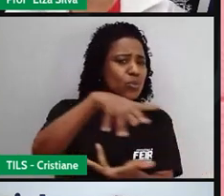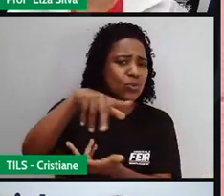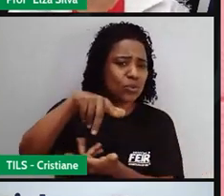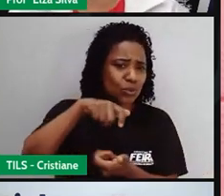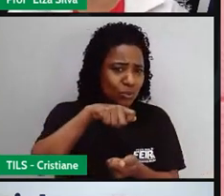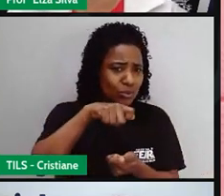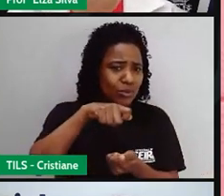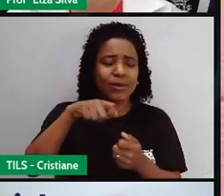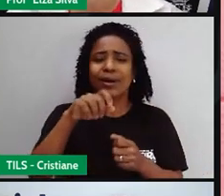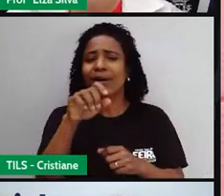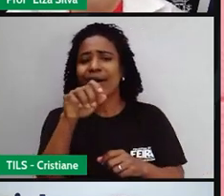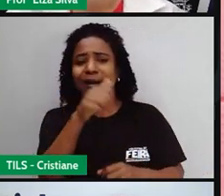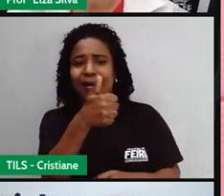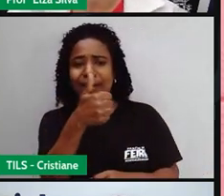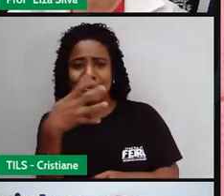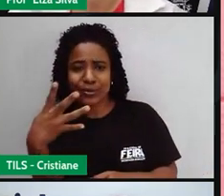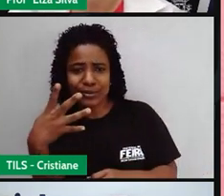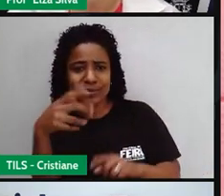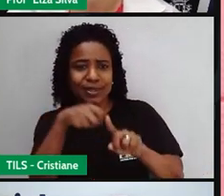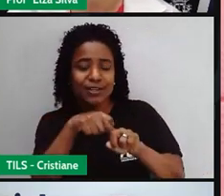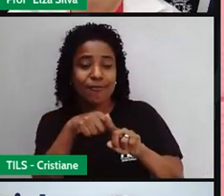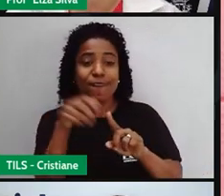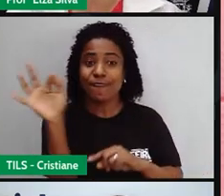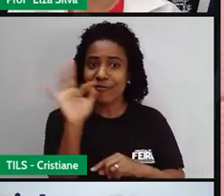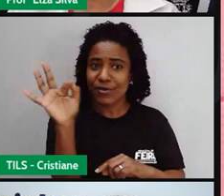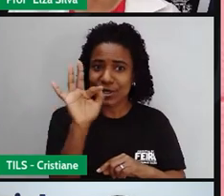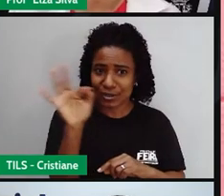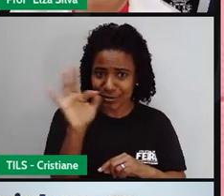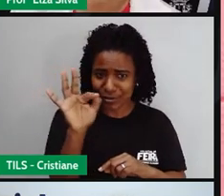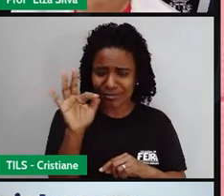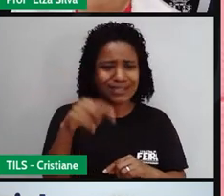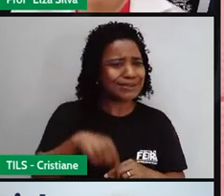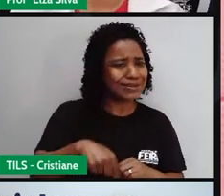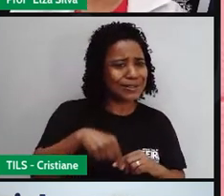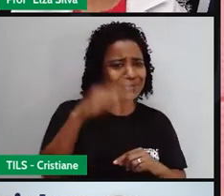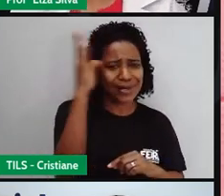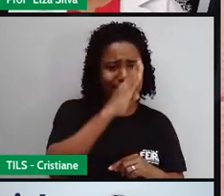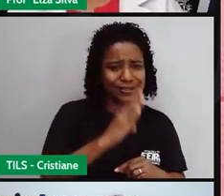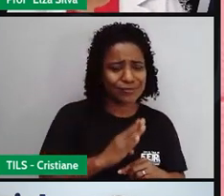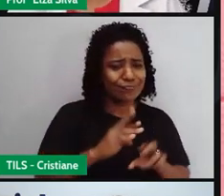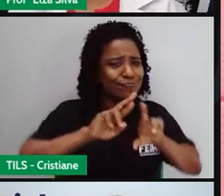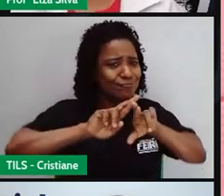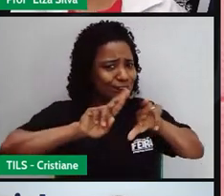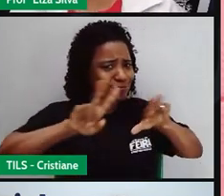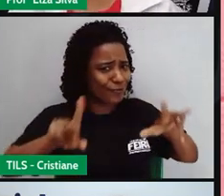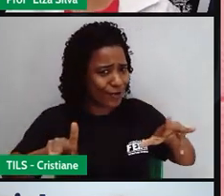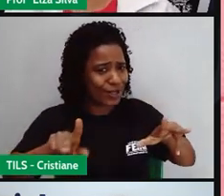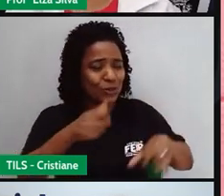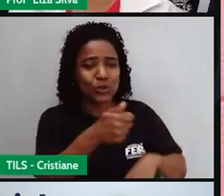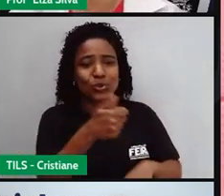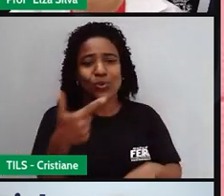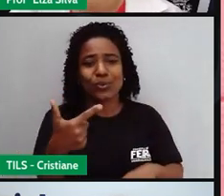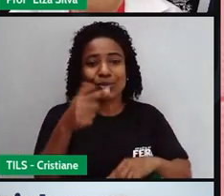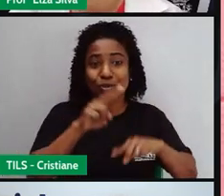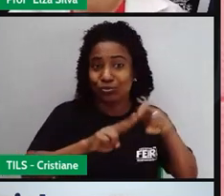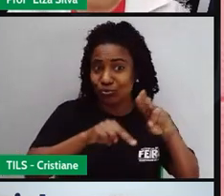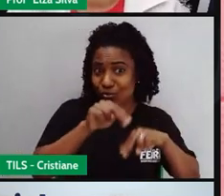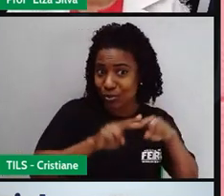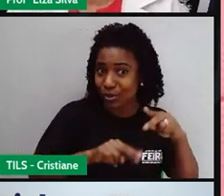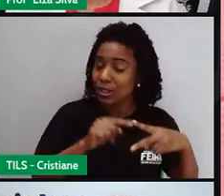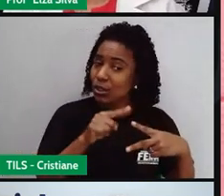que no Brasil é em 12 de junho? Tem duas explicações. Uma delas está relacionada à questão do comércio.